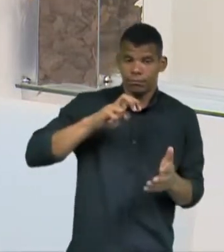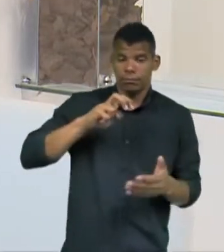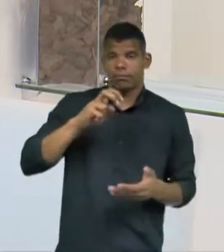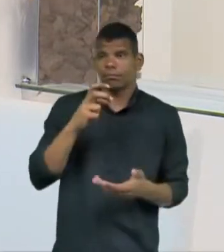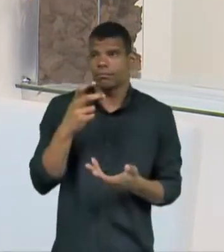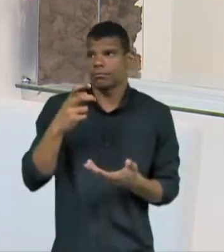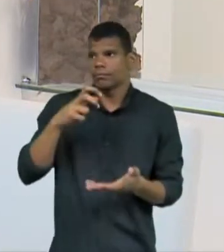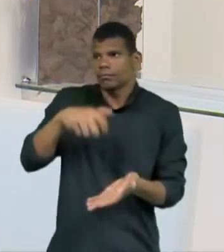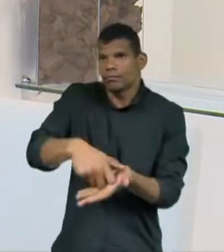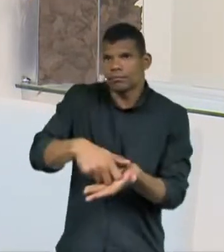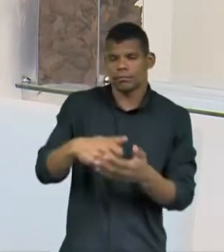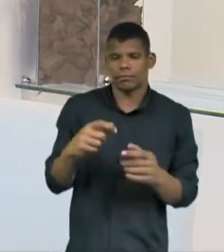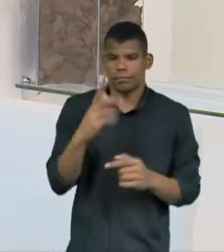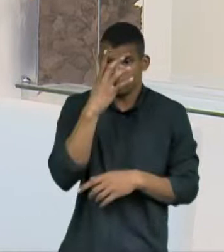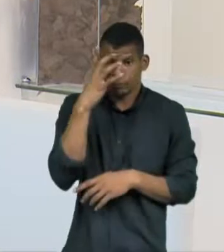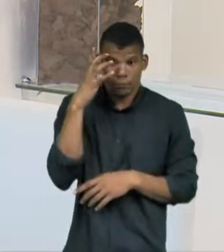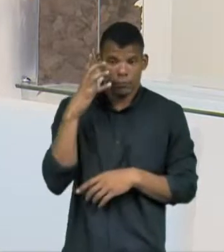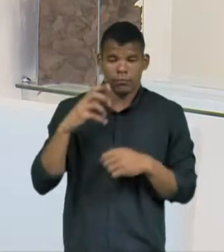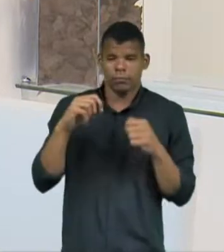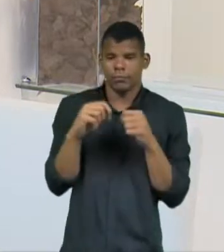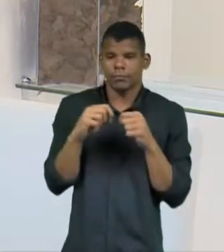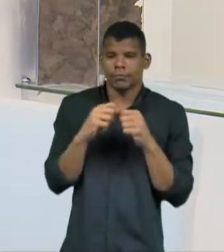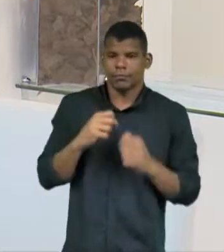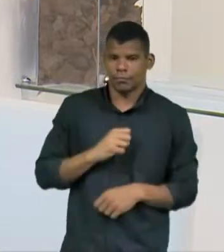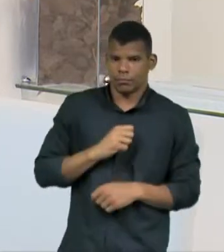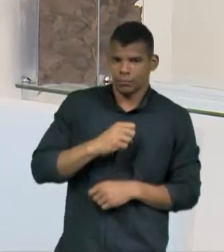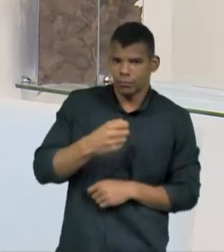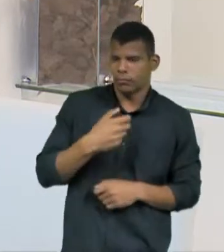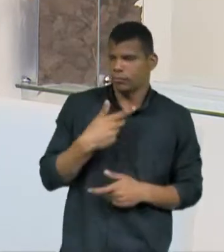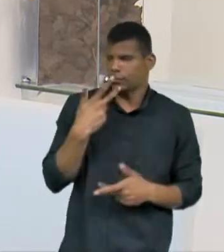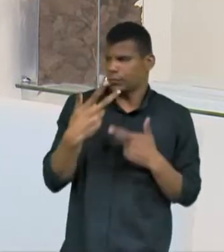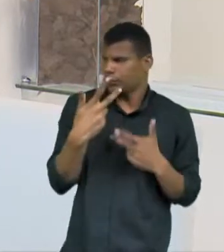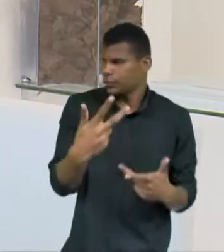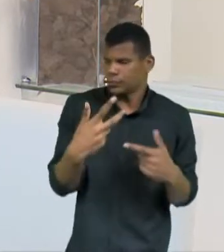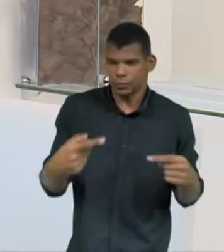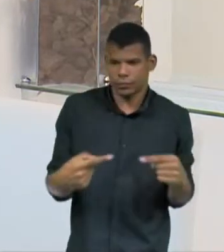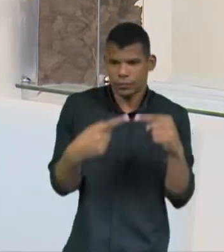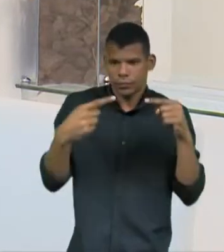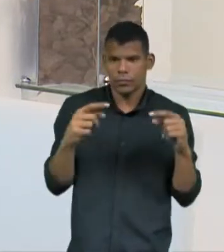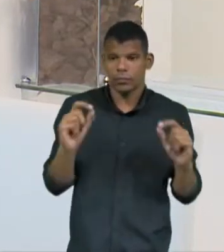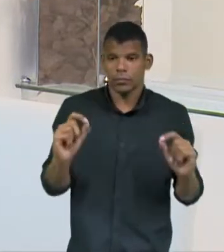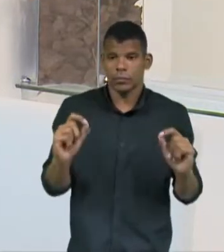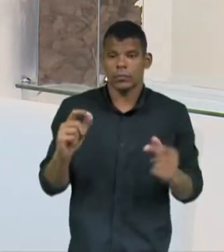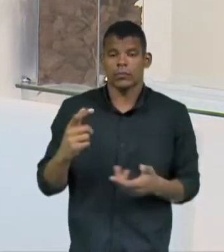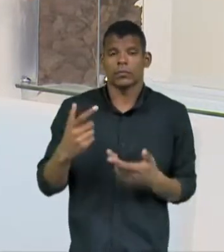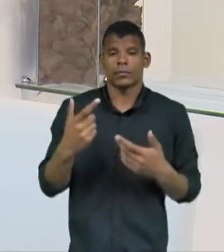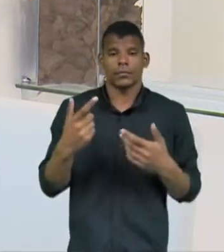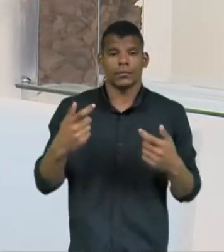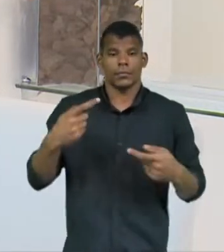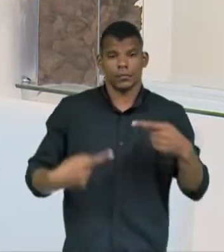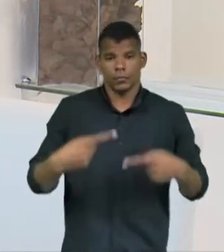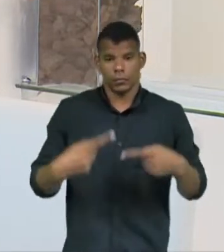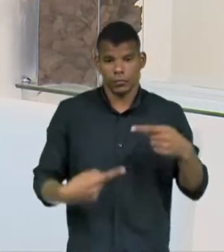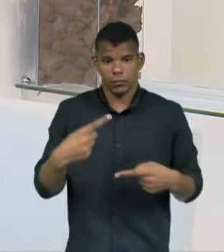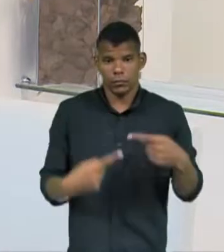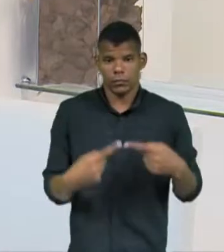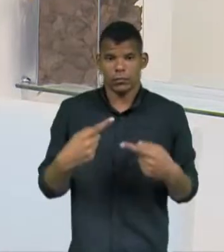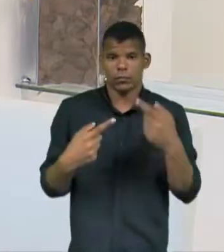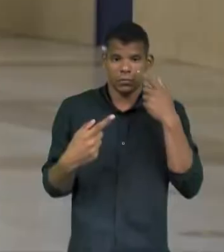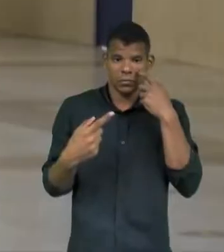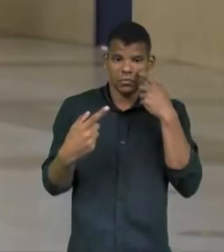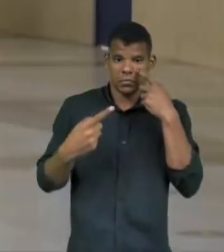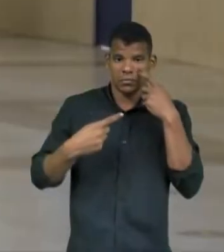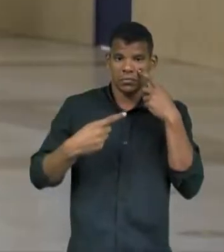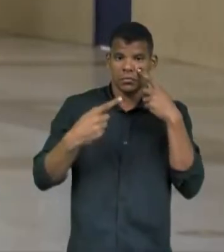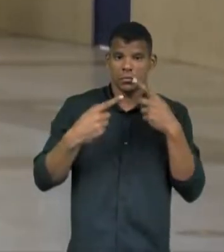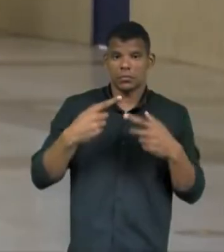das pessoas que praticam discurso de ódio em relação à atividade política e, sobretudo, quando ela se relaciona a gênero.